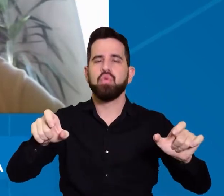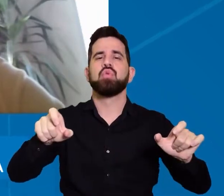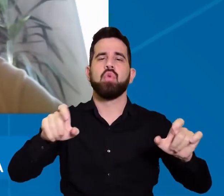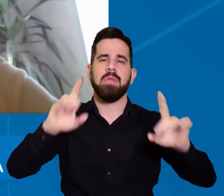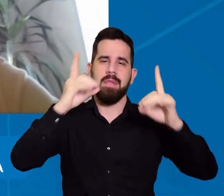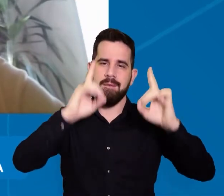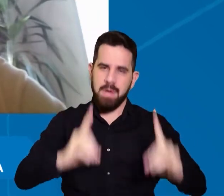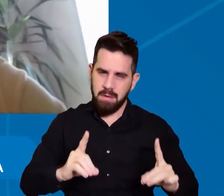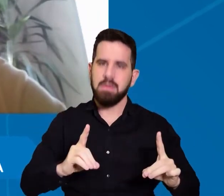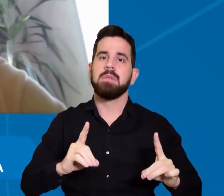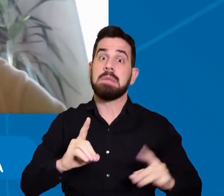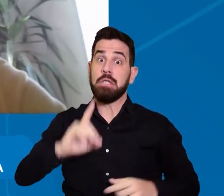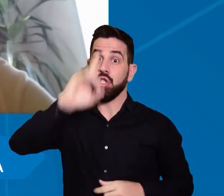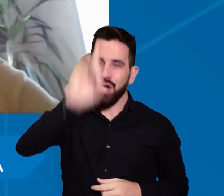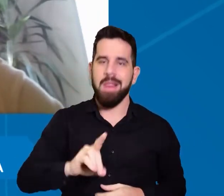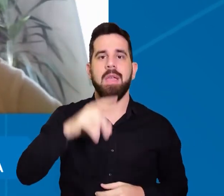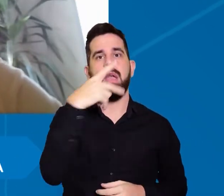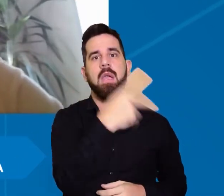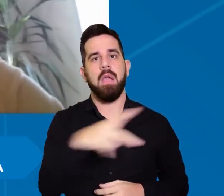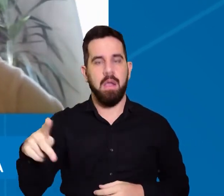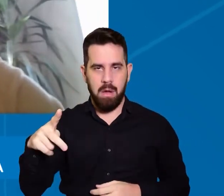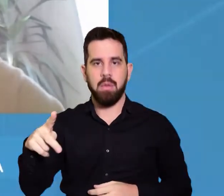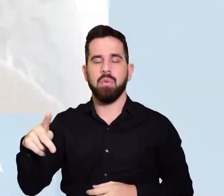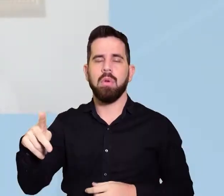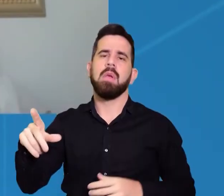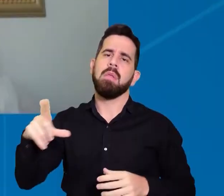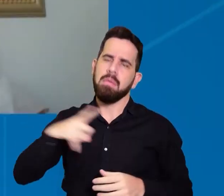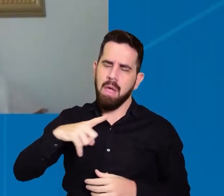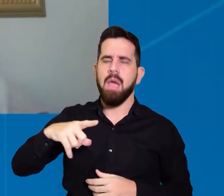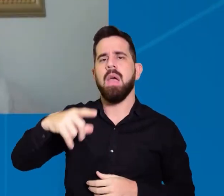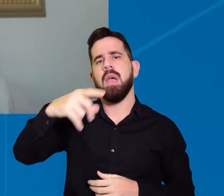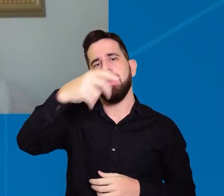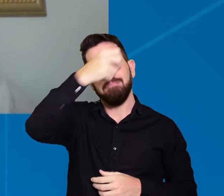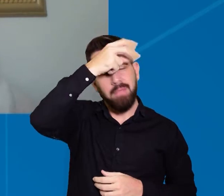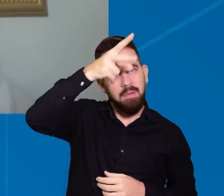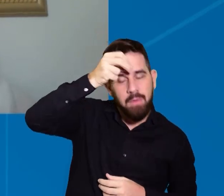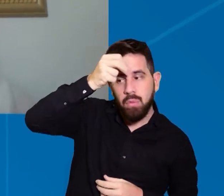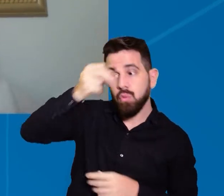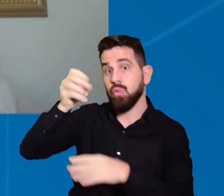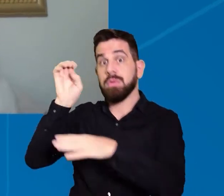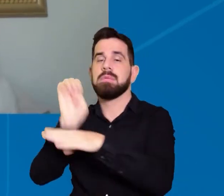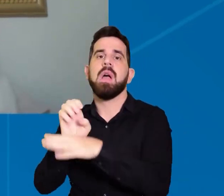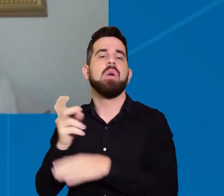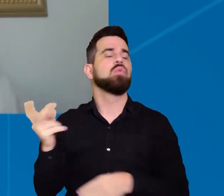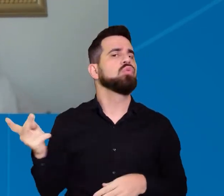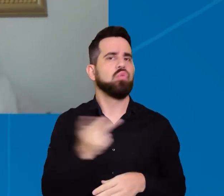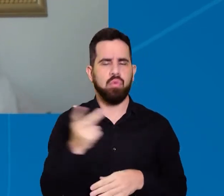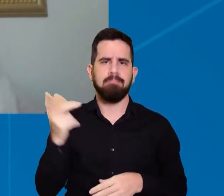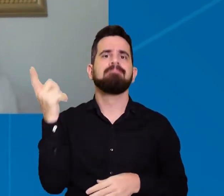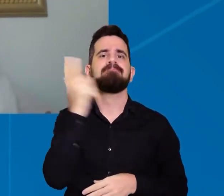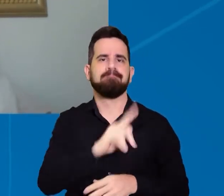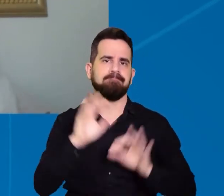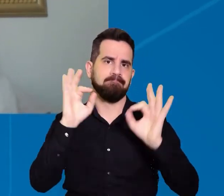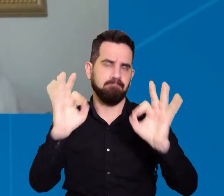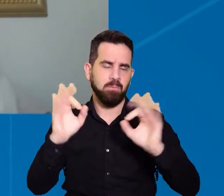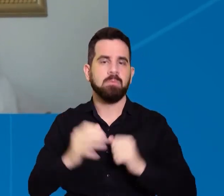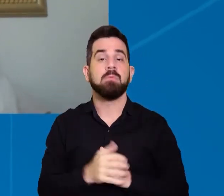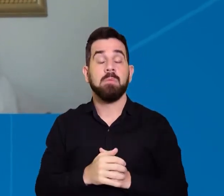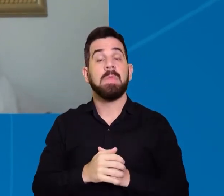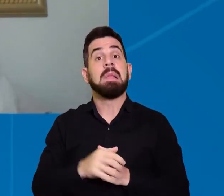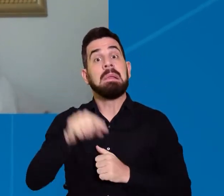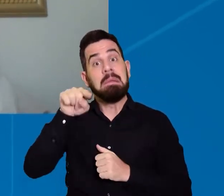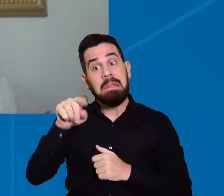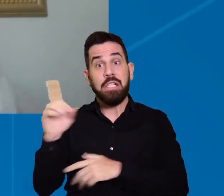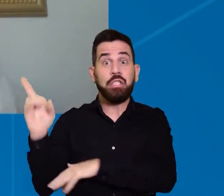2018, quanto no âmbito do município. Então, realmente, foi uma data escolhida aí para que